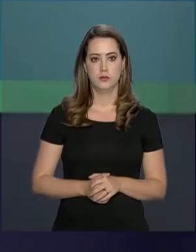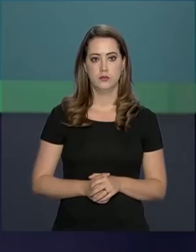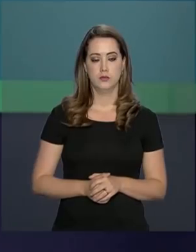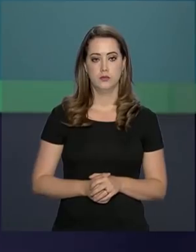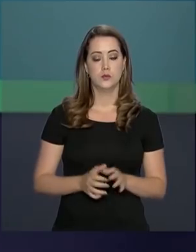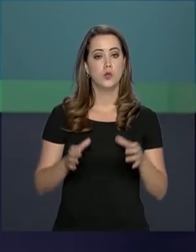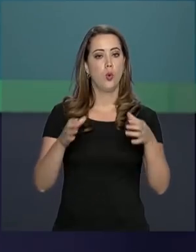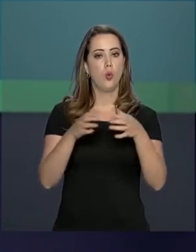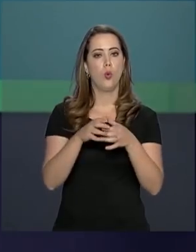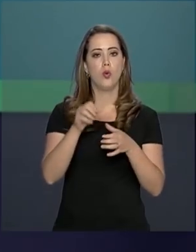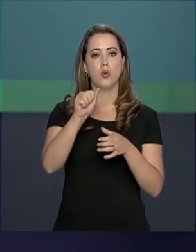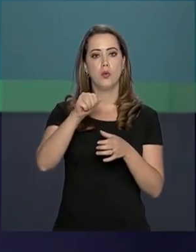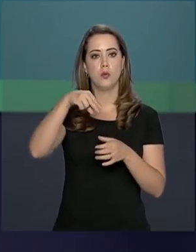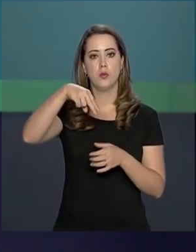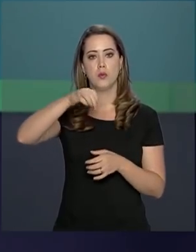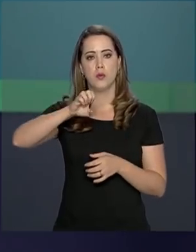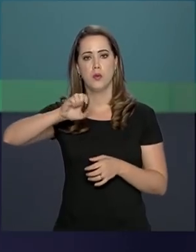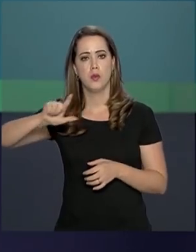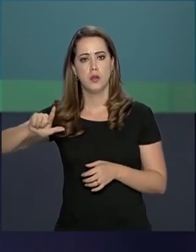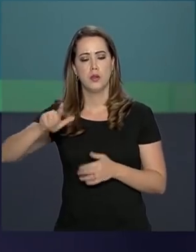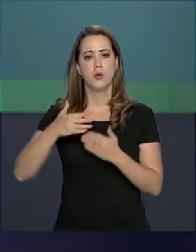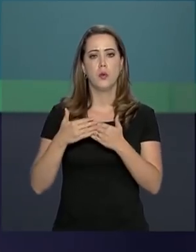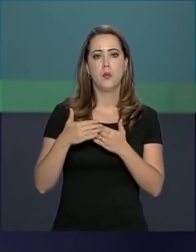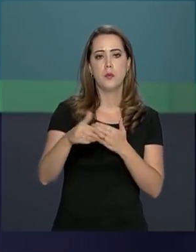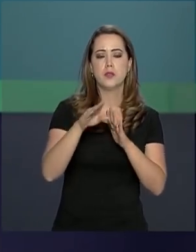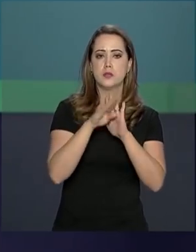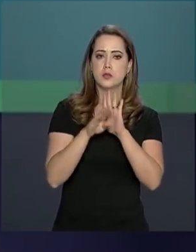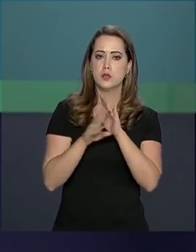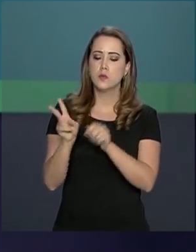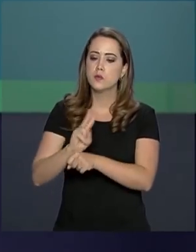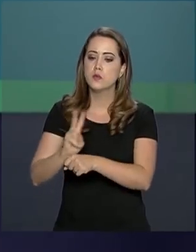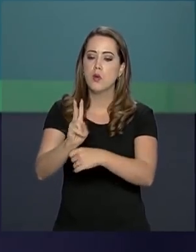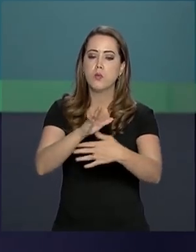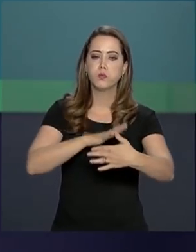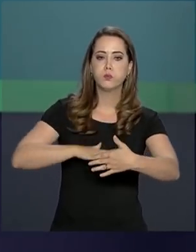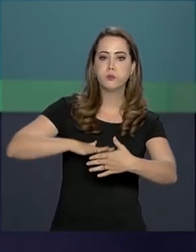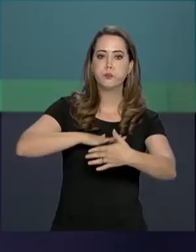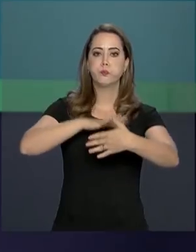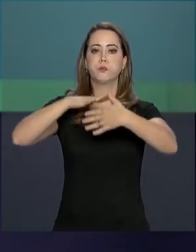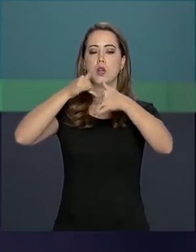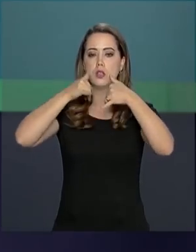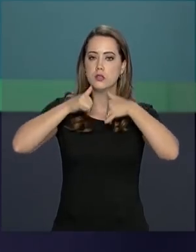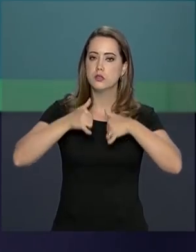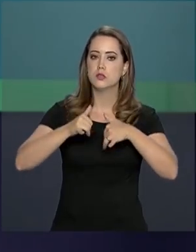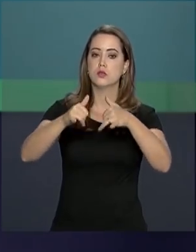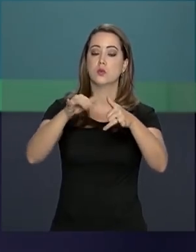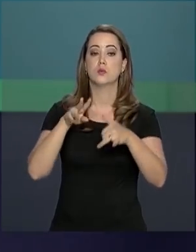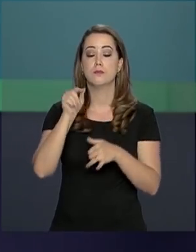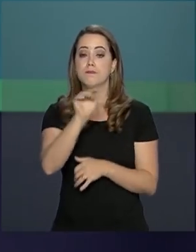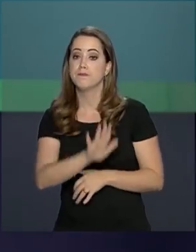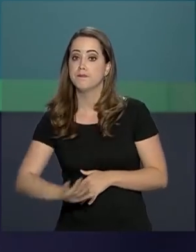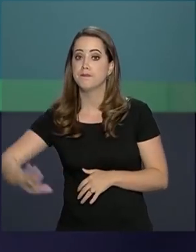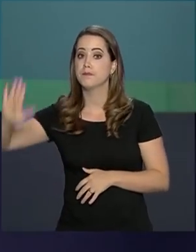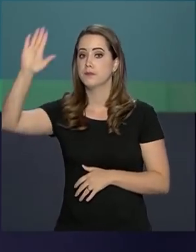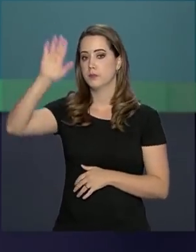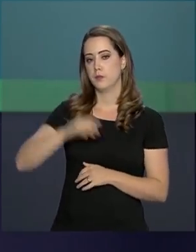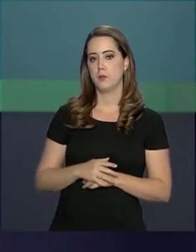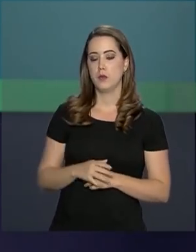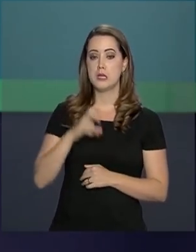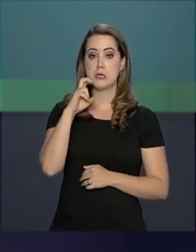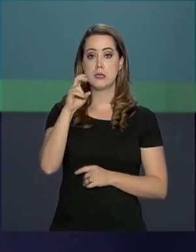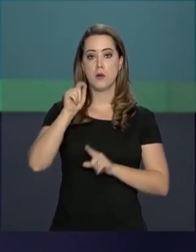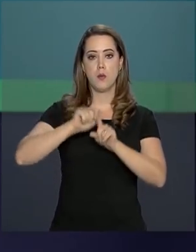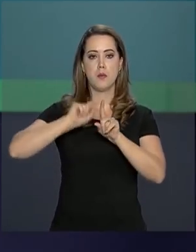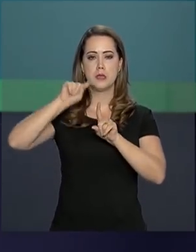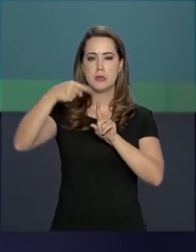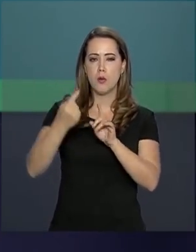A Agência Nacional de Energia Elétrica dá início ao cronograma de inspeção de barragens de usinas hidrelétricas em todo o país. Cinco meses